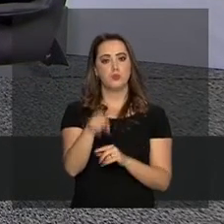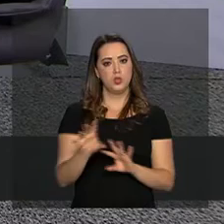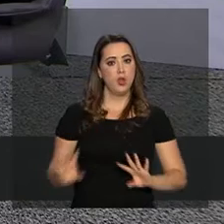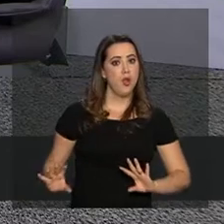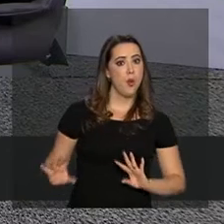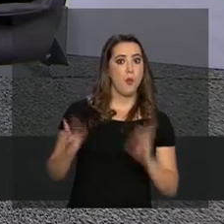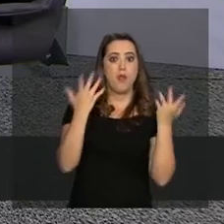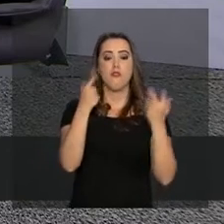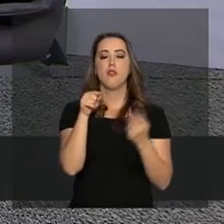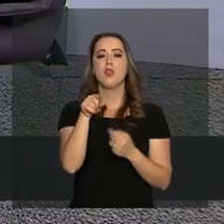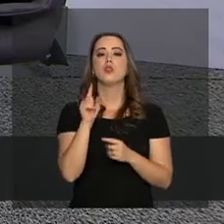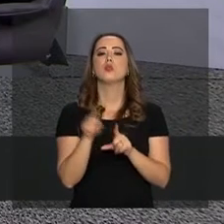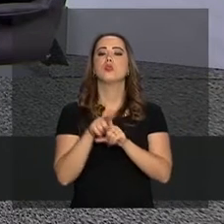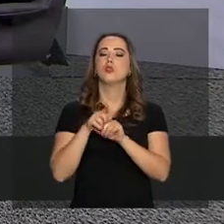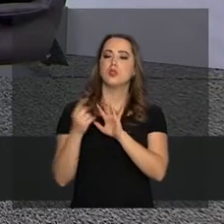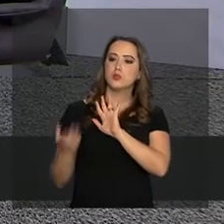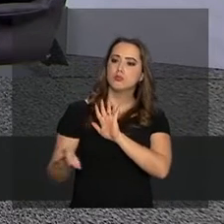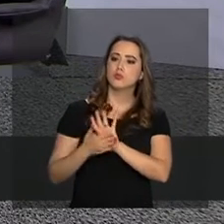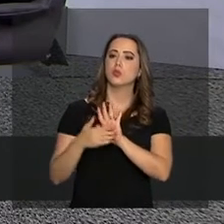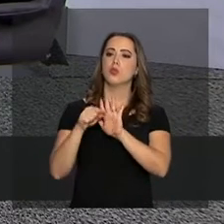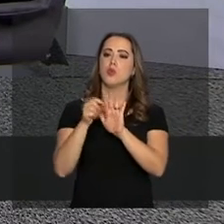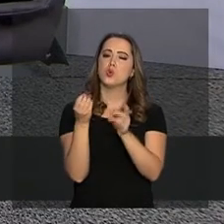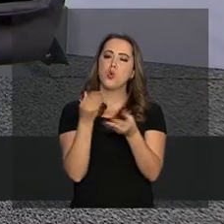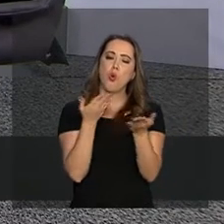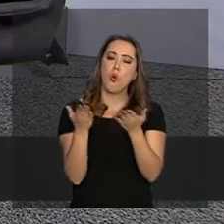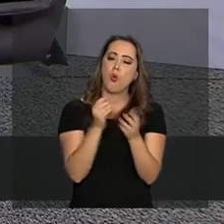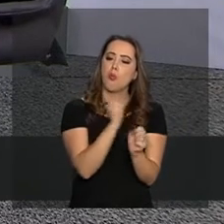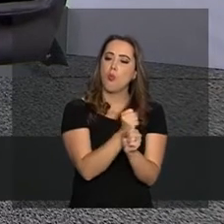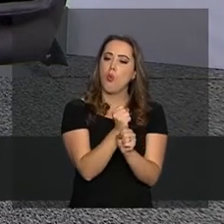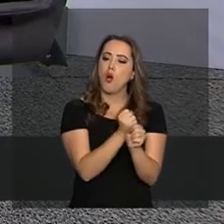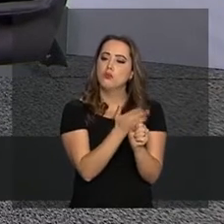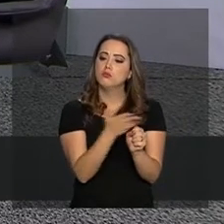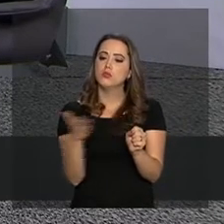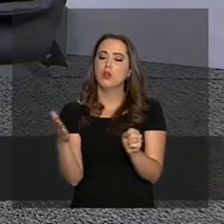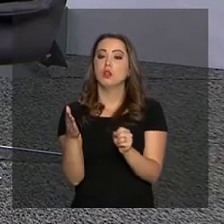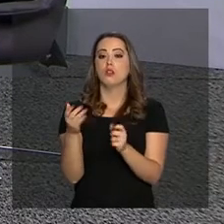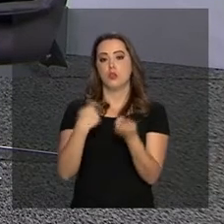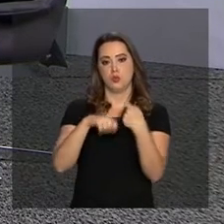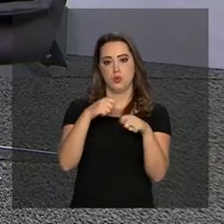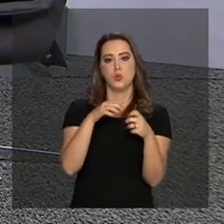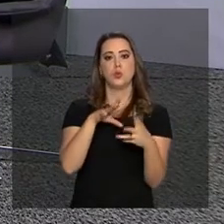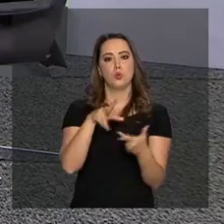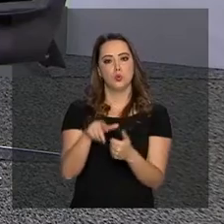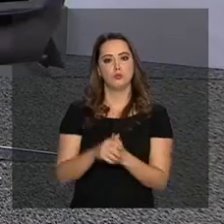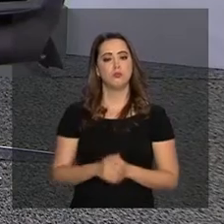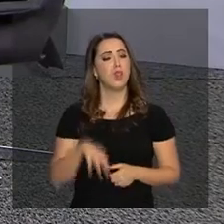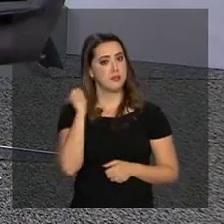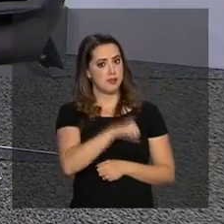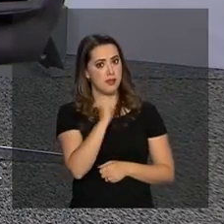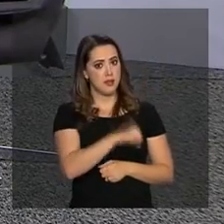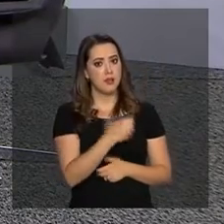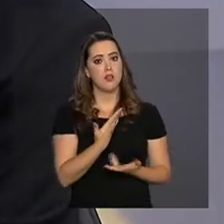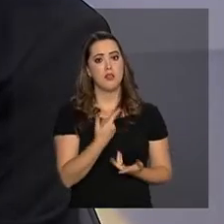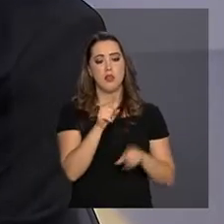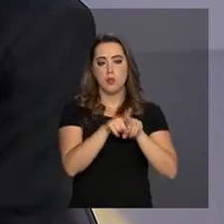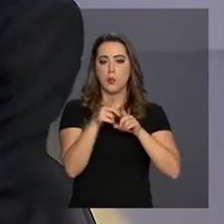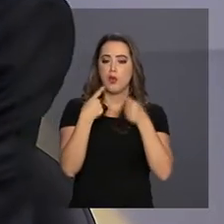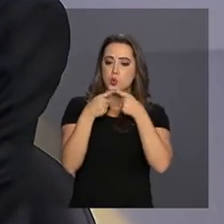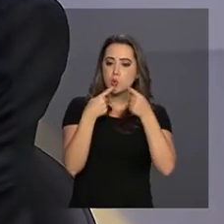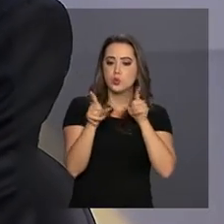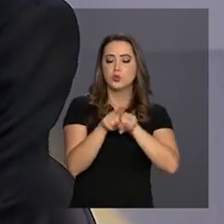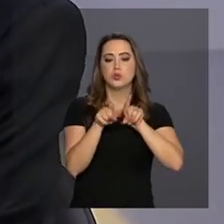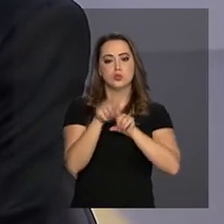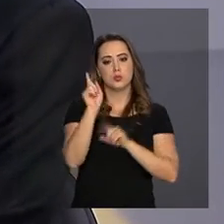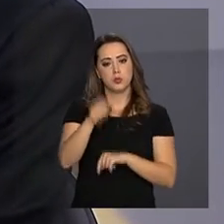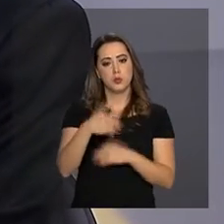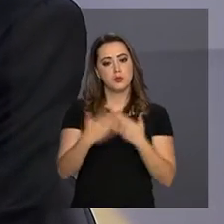acaba pautando o ano econômico no mundo. Exatamente. Ele pauta e discute as coisas que estão